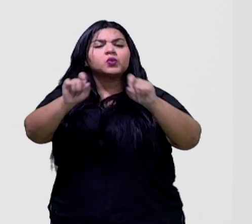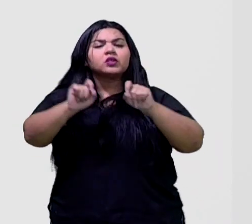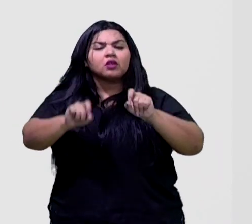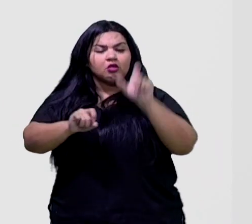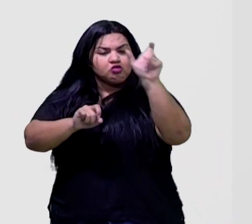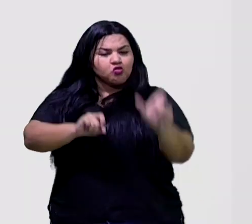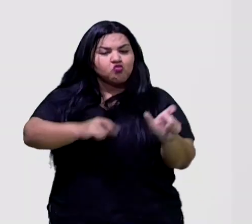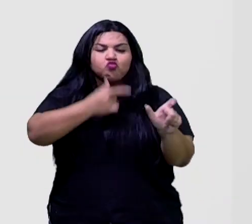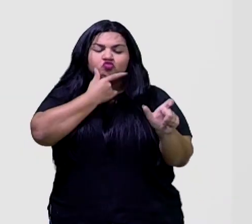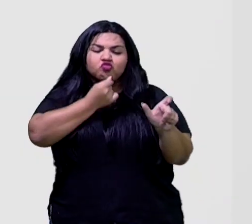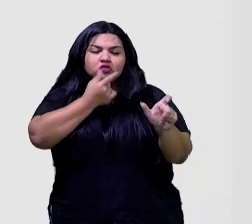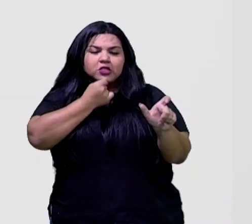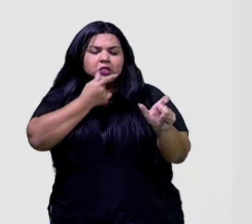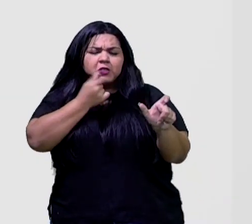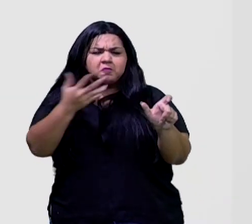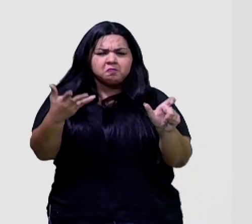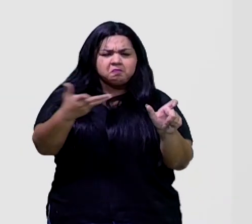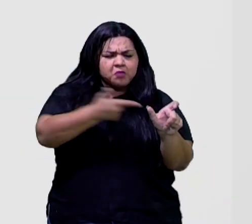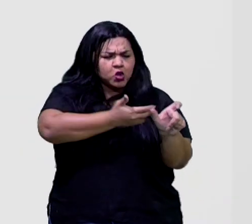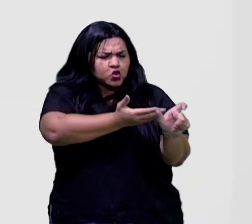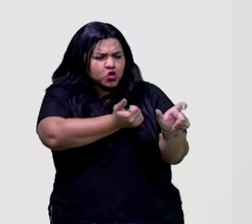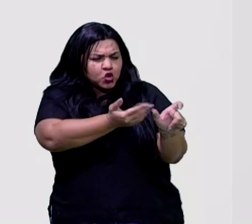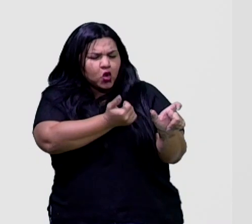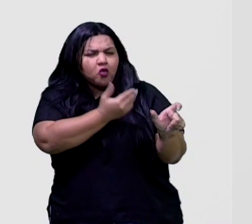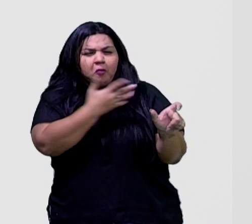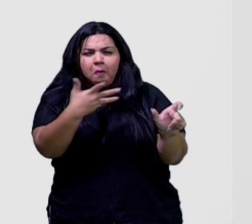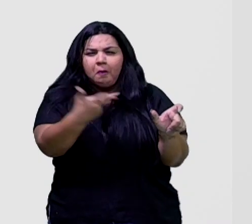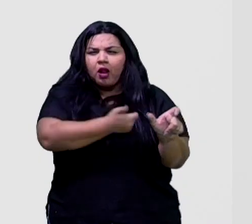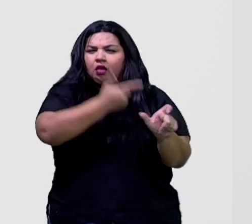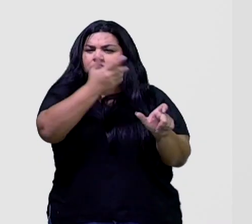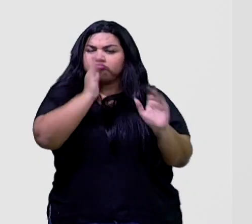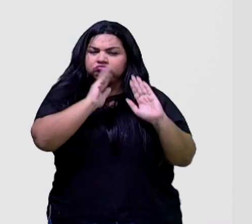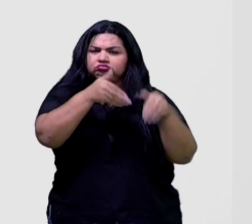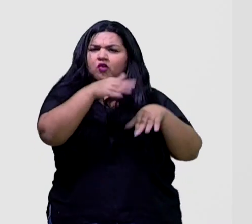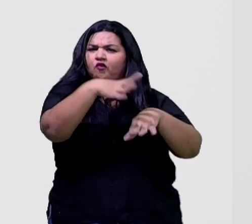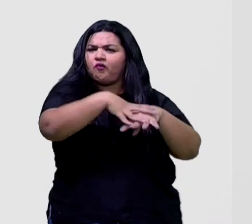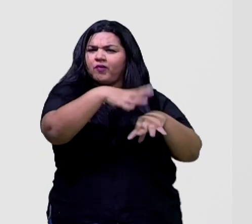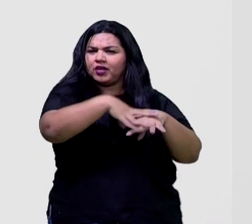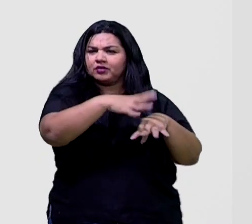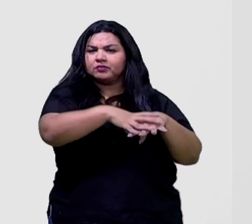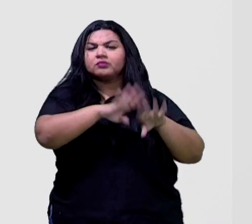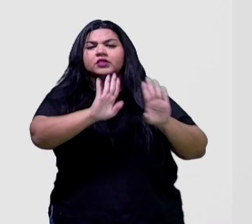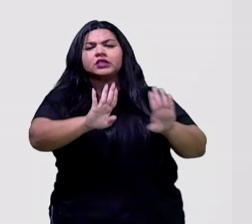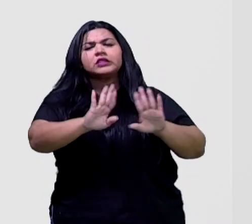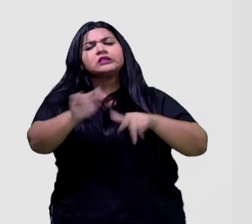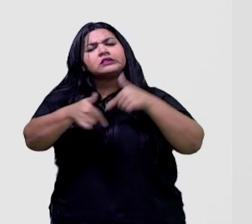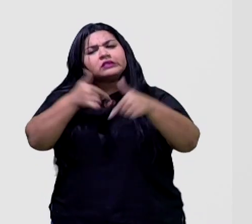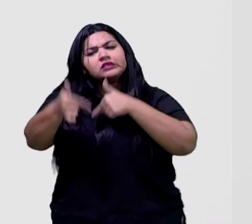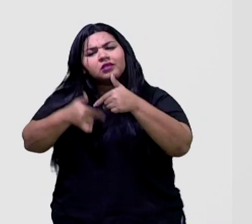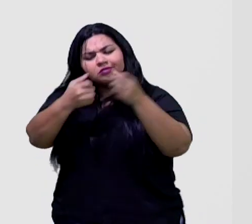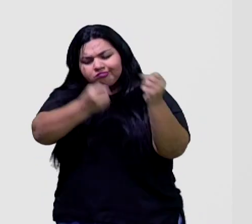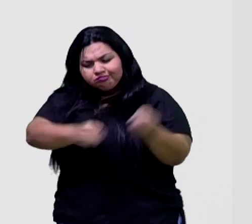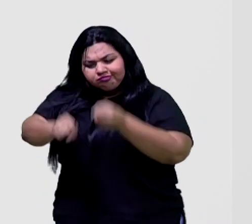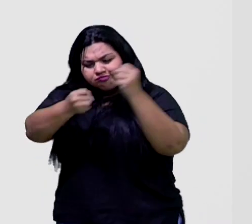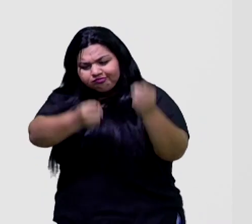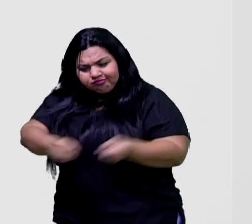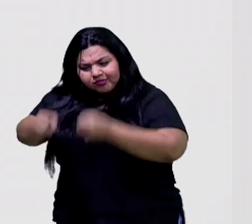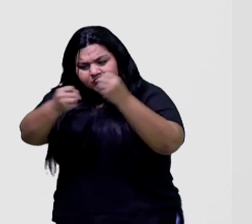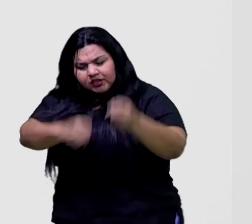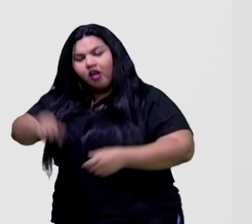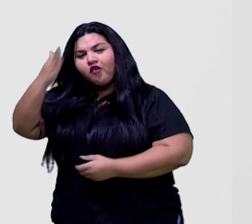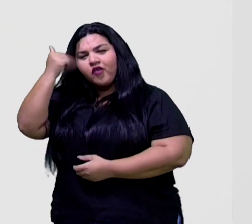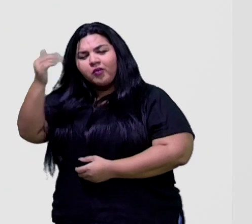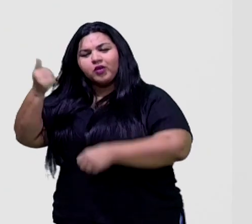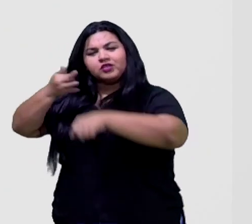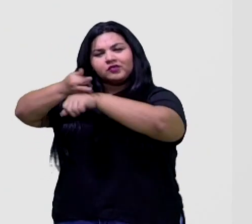rapaz brilhante e tem um grande talento para matemática, não é? Mas trabalha como faxineiro em uma famosa